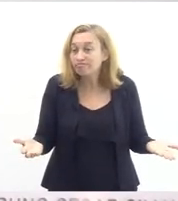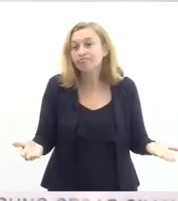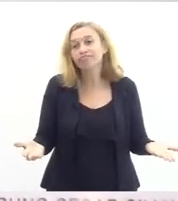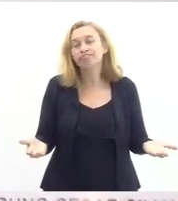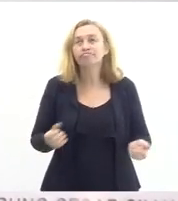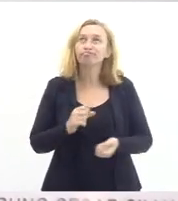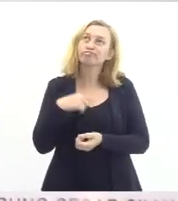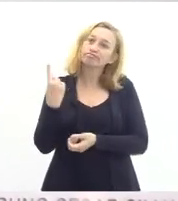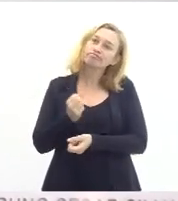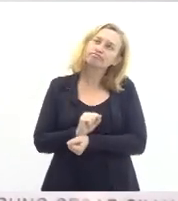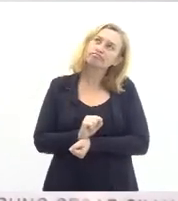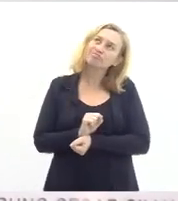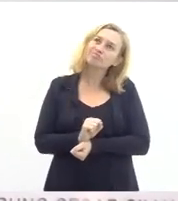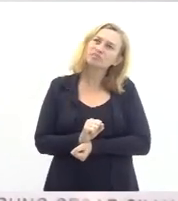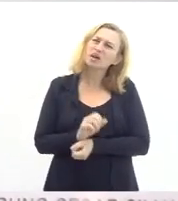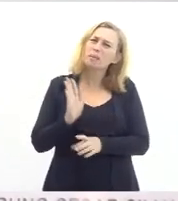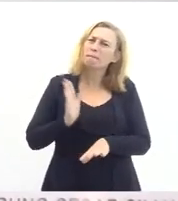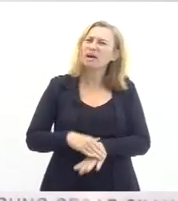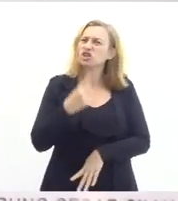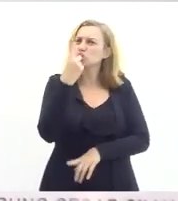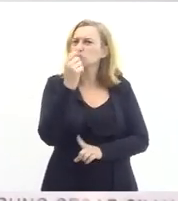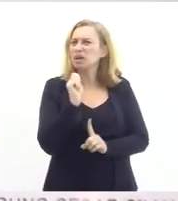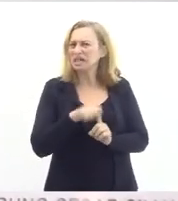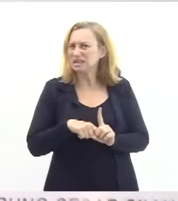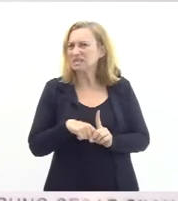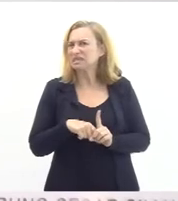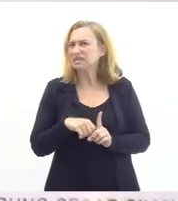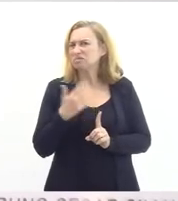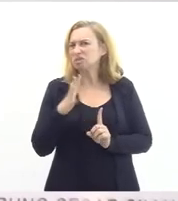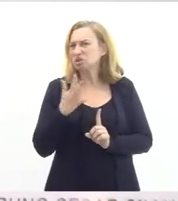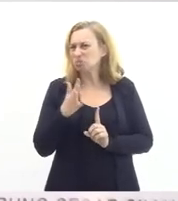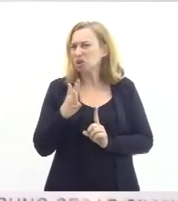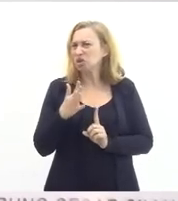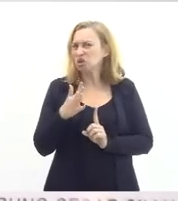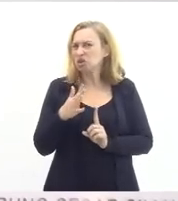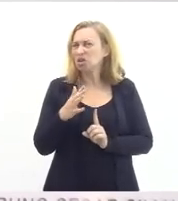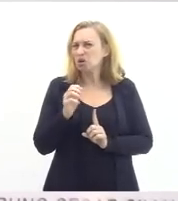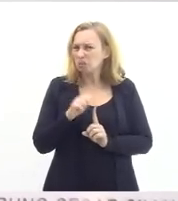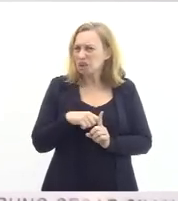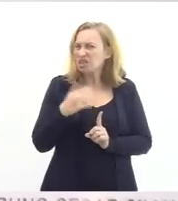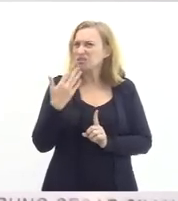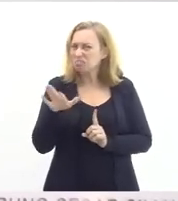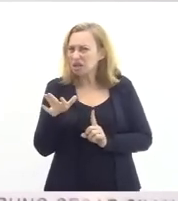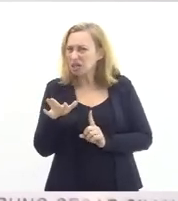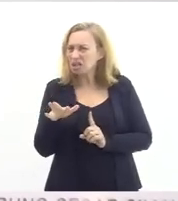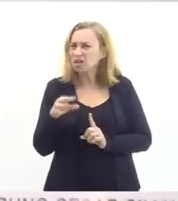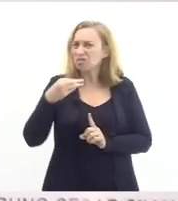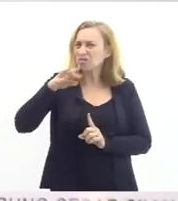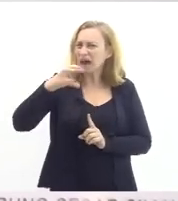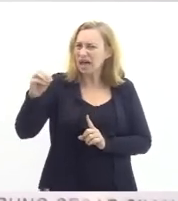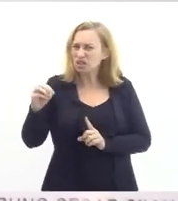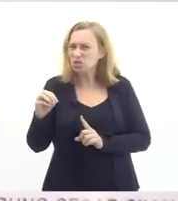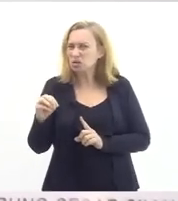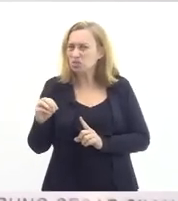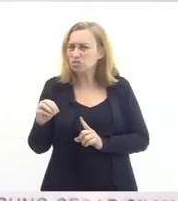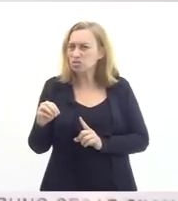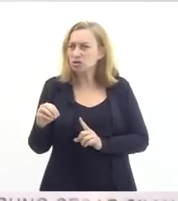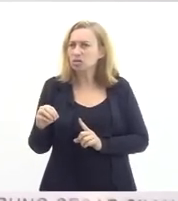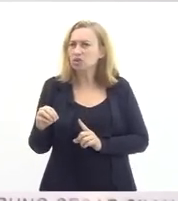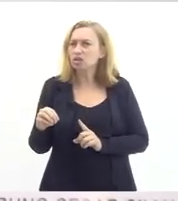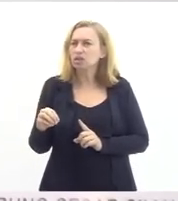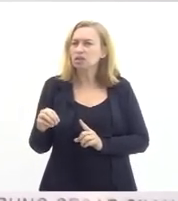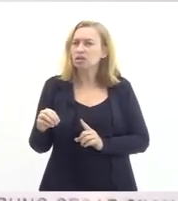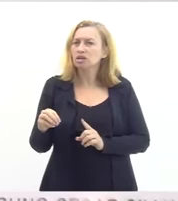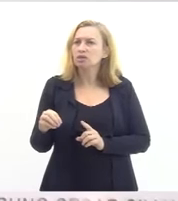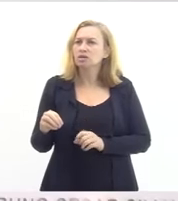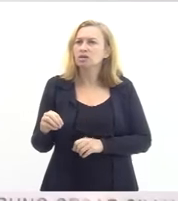ficamos esperando mais de um mês aproximadamente um mês e meio meados de março apenas foi reestabelecida a